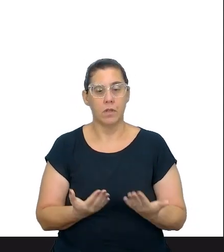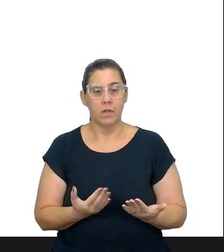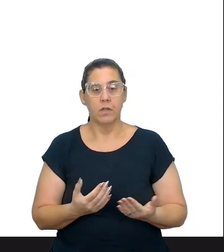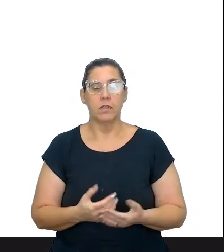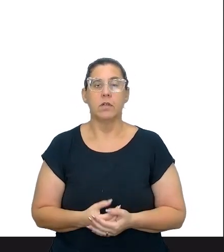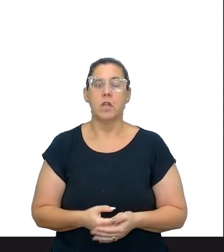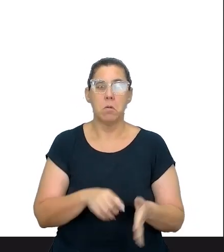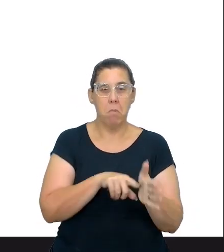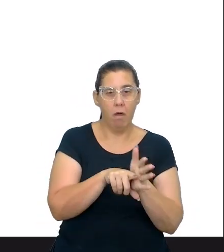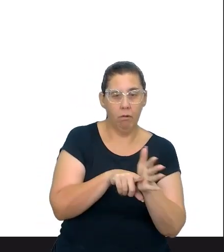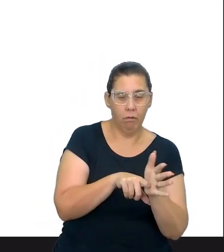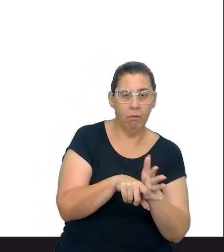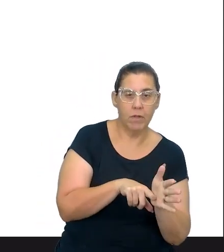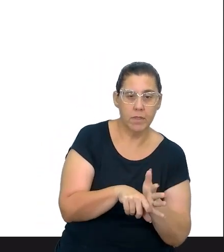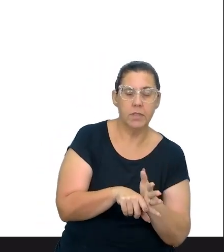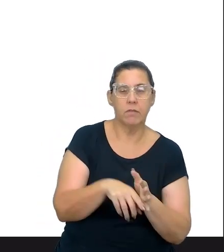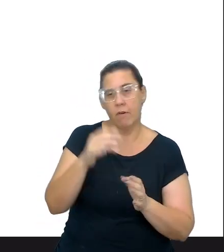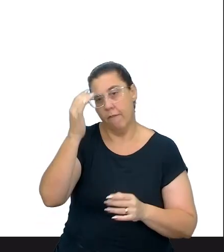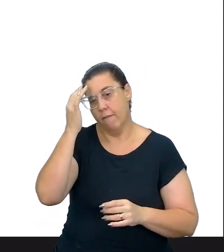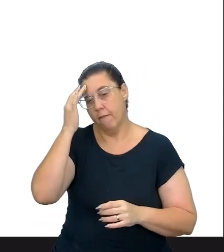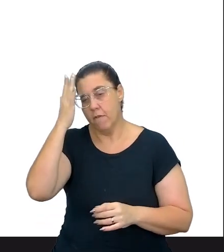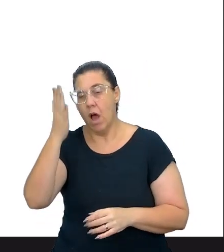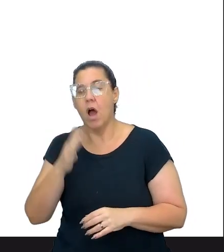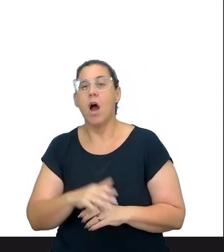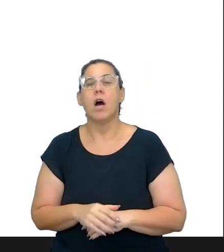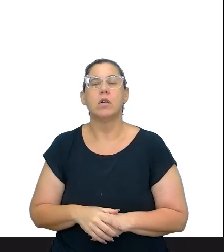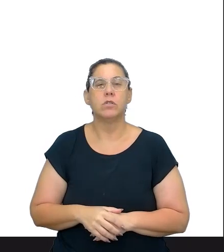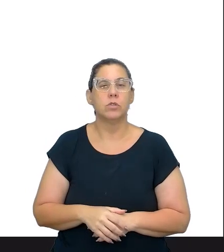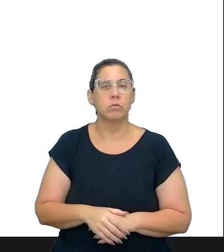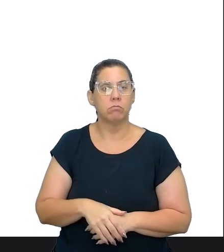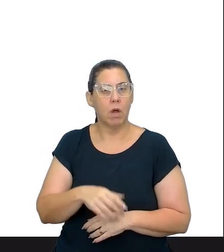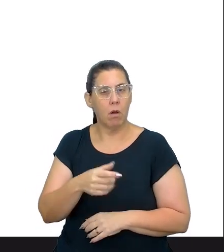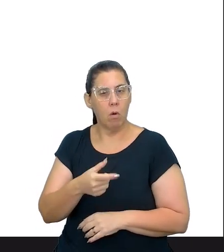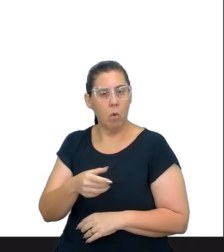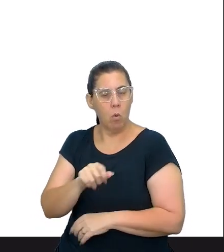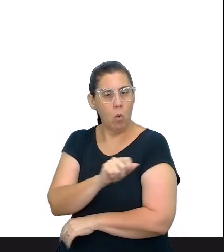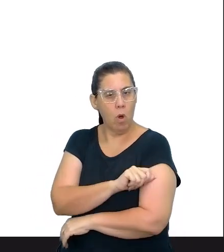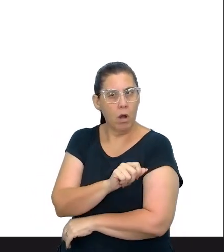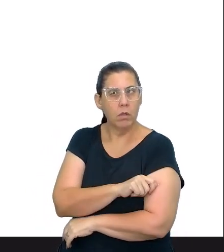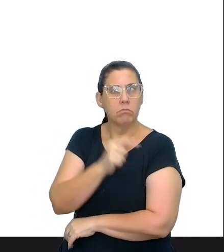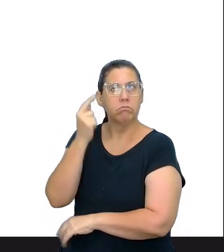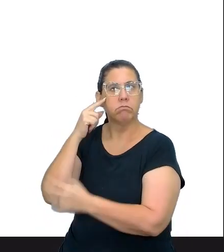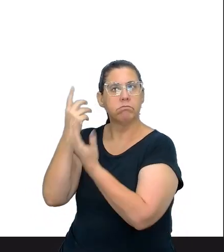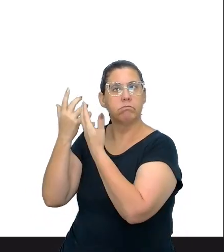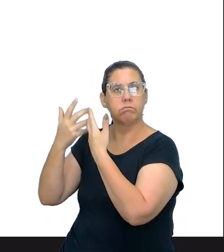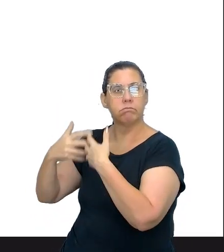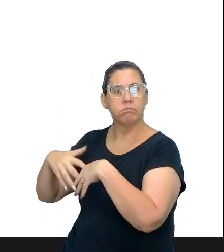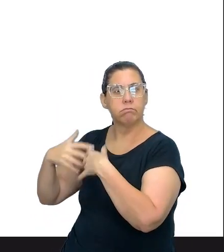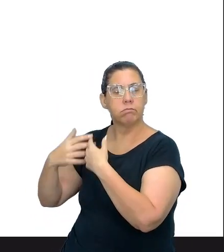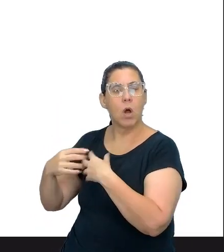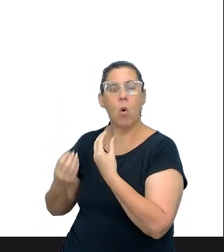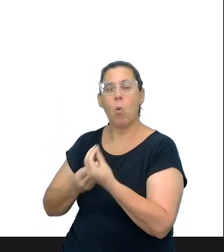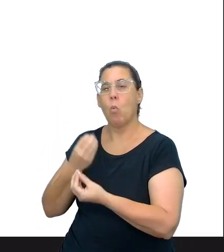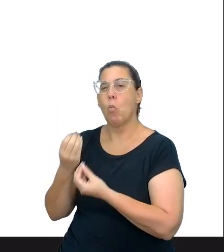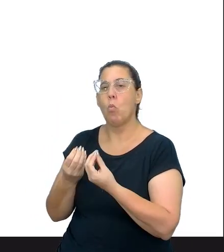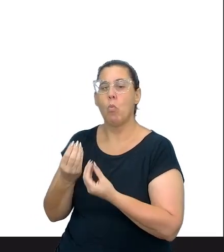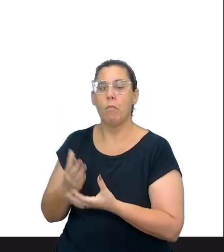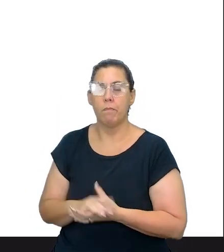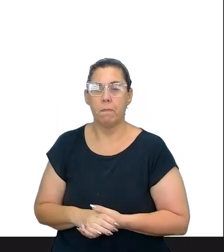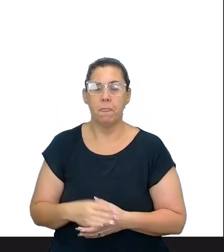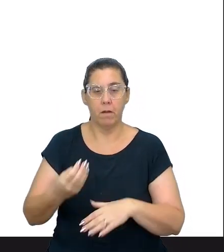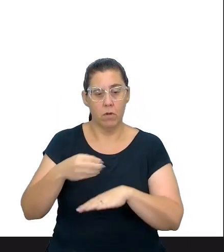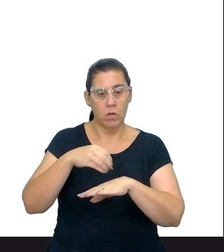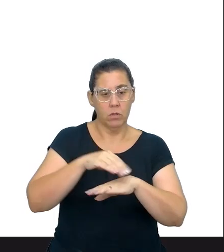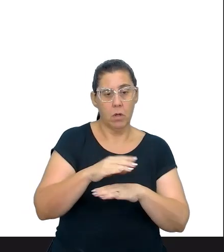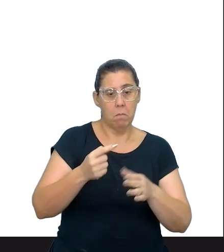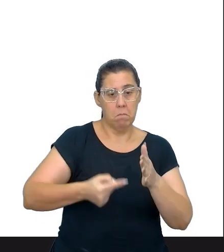pesquisa, que facilita o aluno pensar qual linha de raciocínio que ele vai seguir. Então, aqui o professor vai dar essas dicas pra